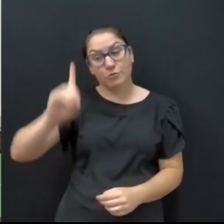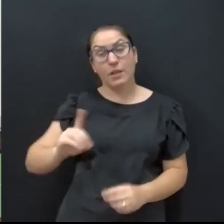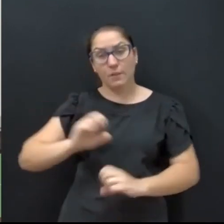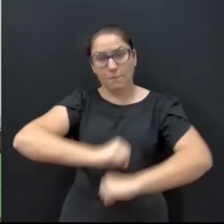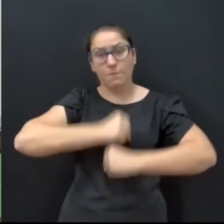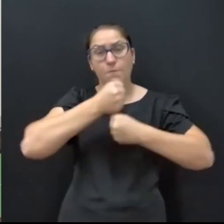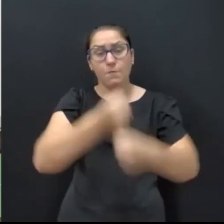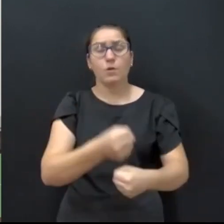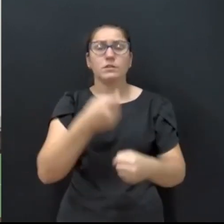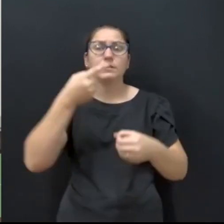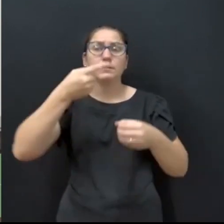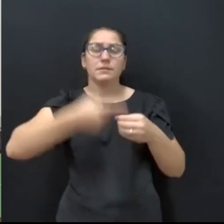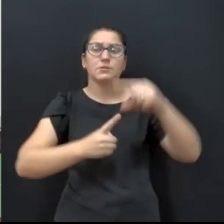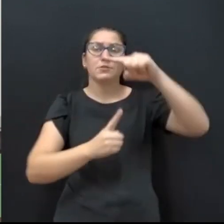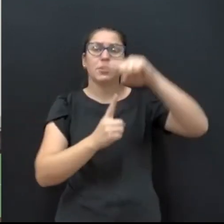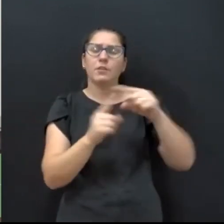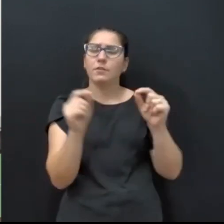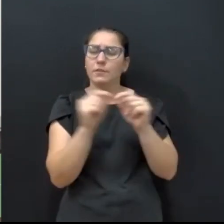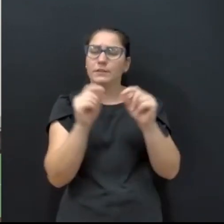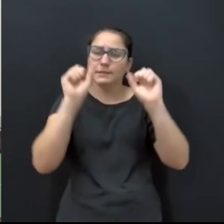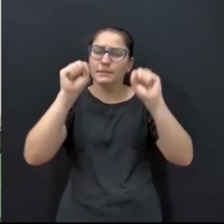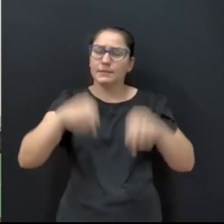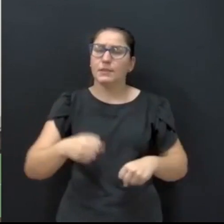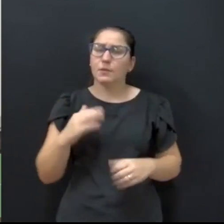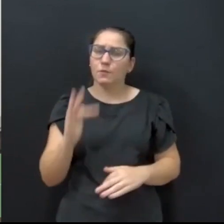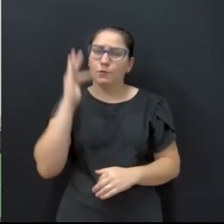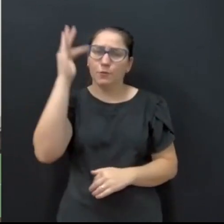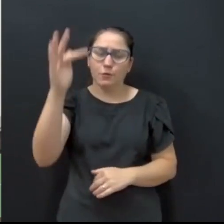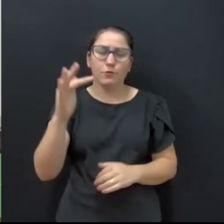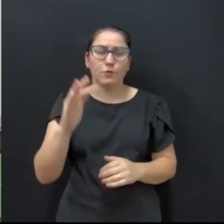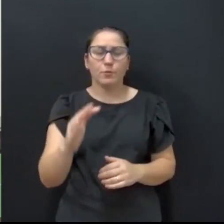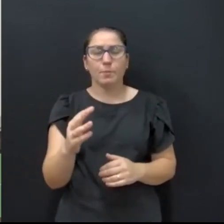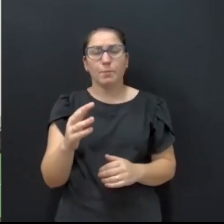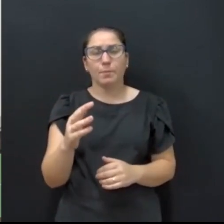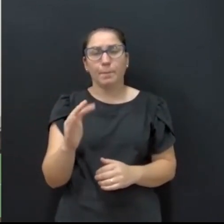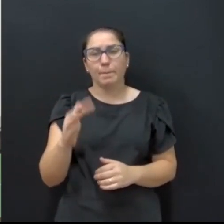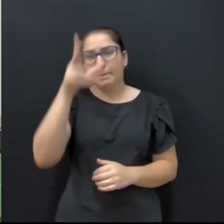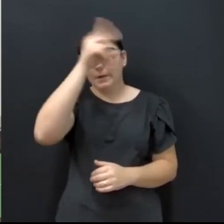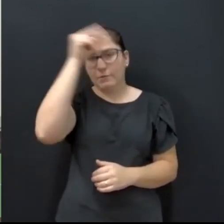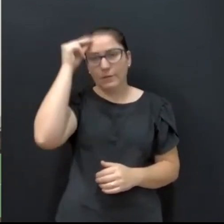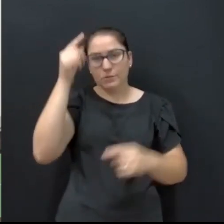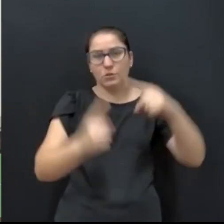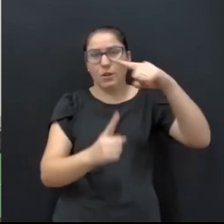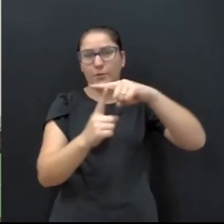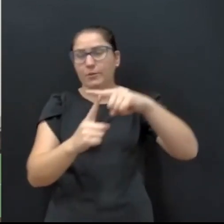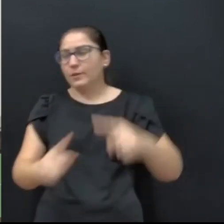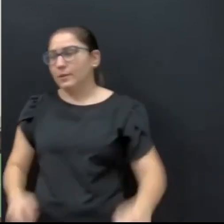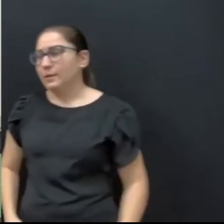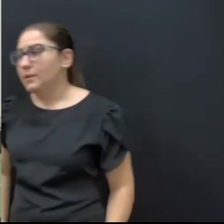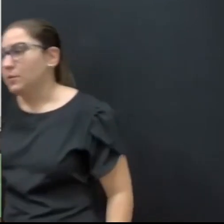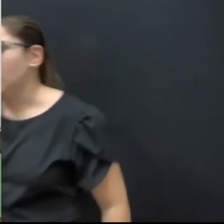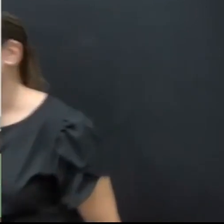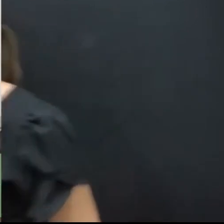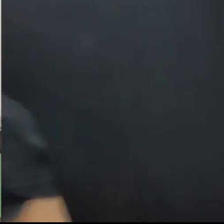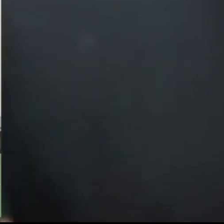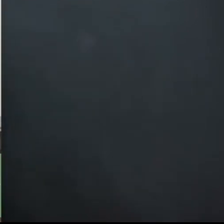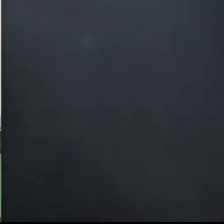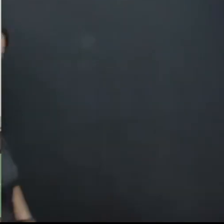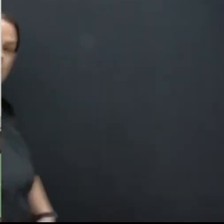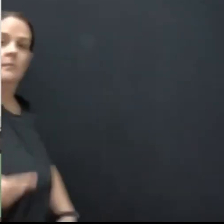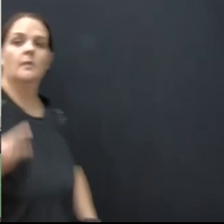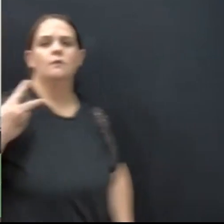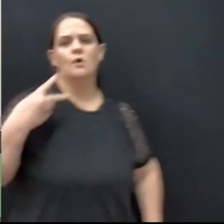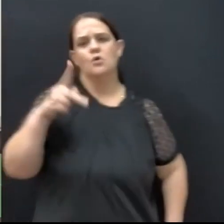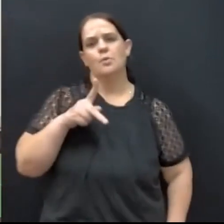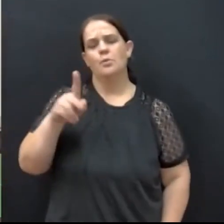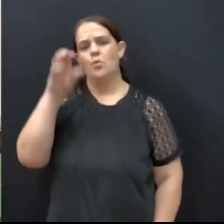forte para esse município para fazer sim quem sabe o futuro prefeito de Toledo vereador Oséias tocou num assunto